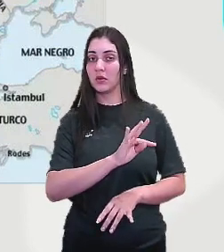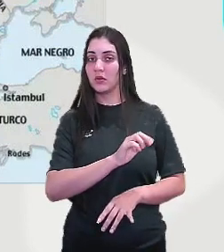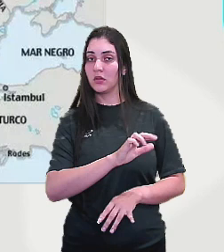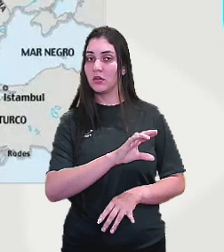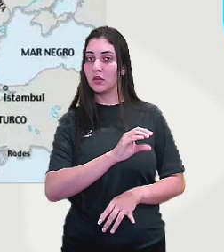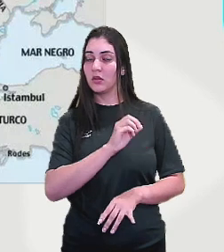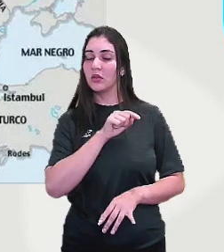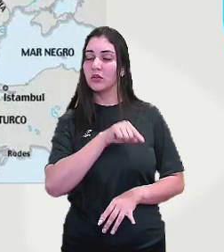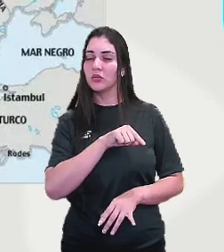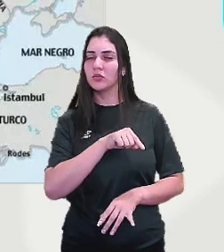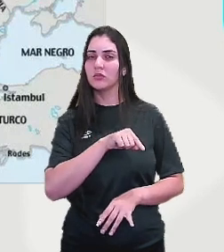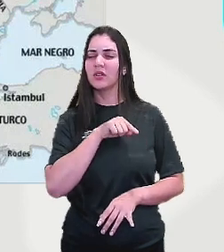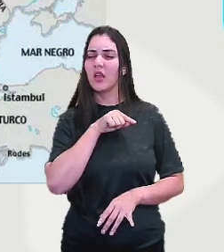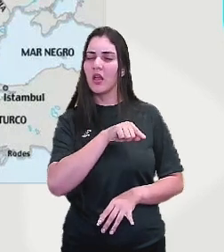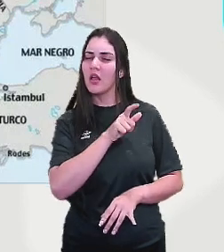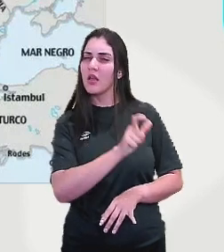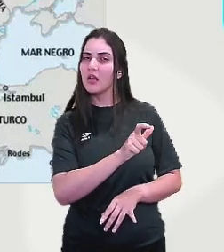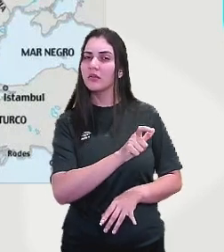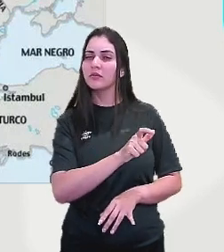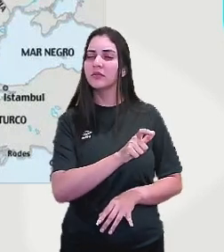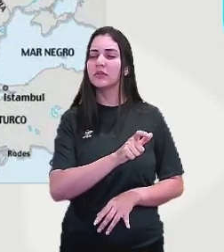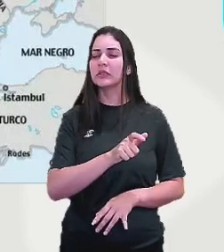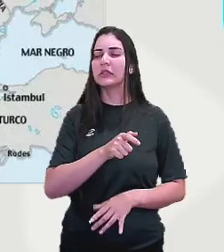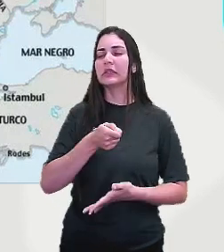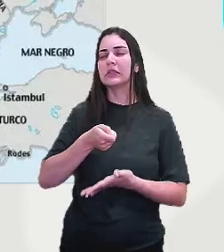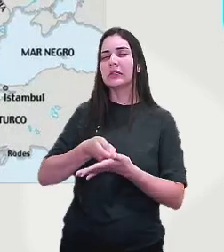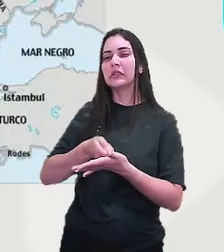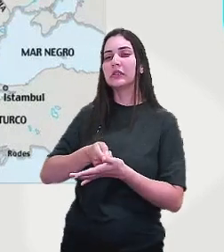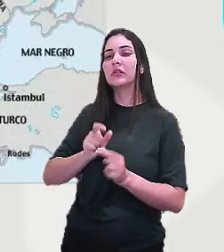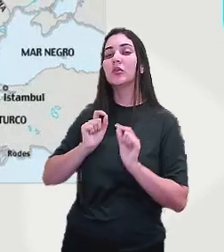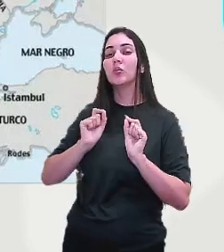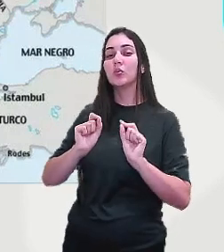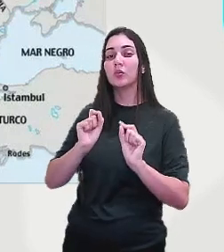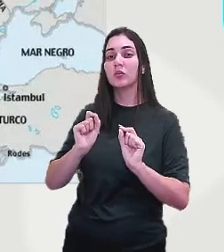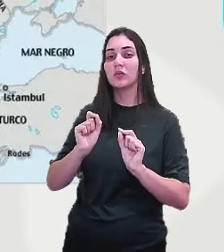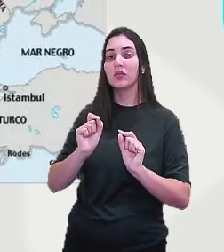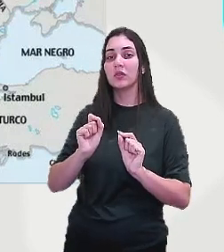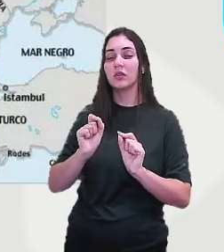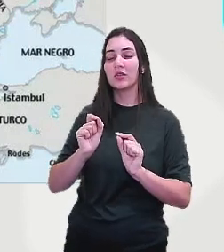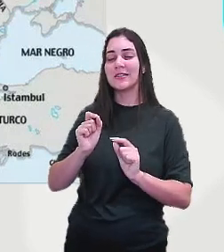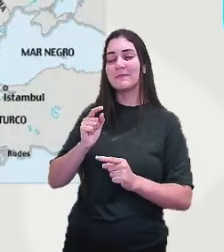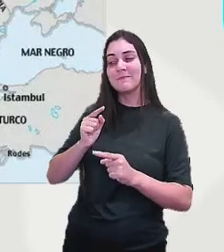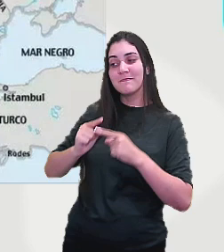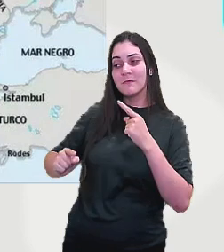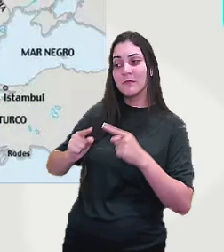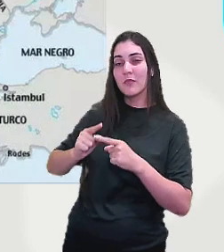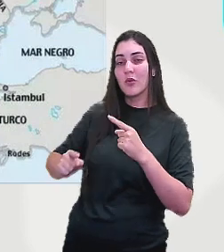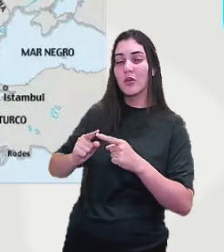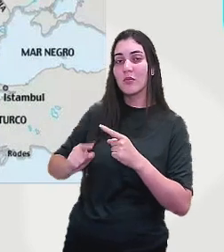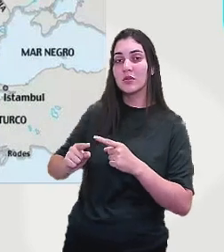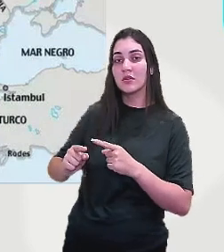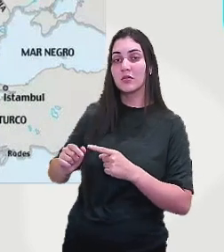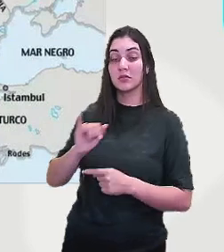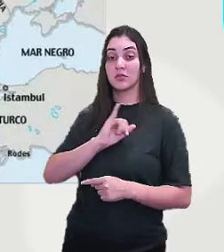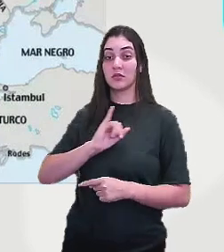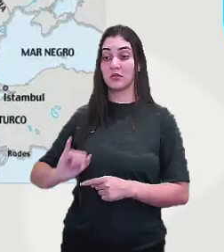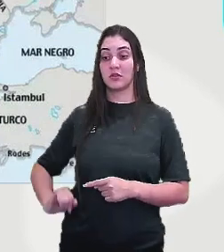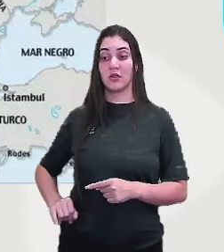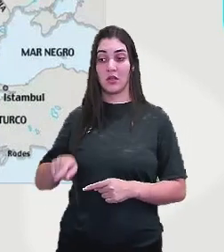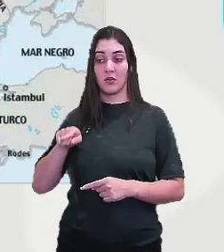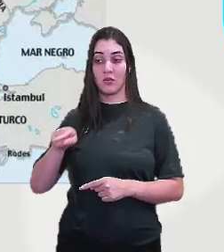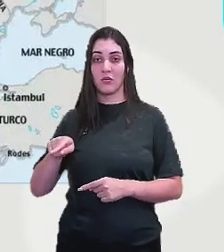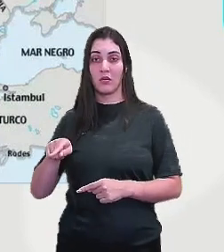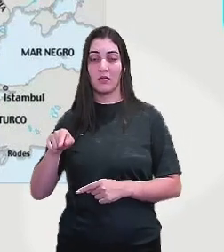previa ou ele impusera sanções ao Império Francês. Então,